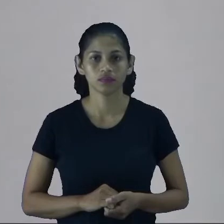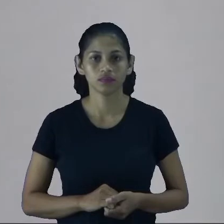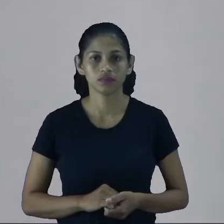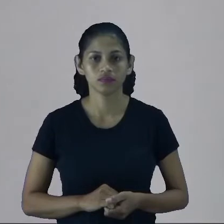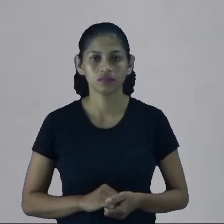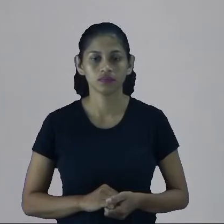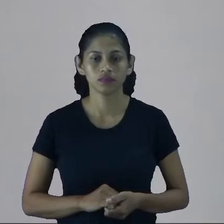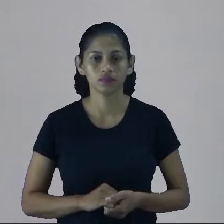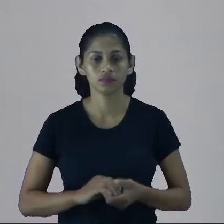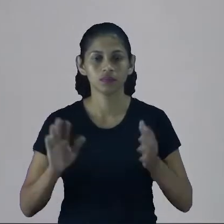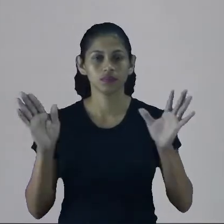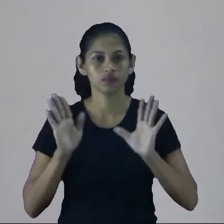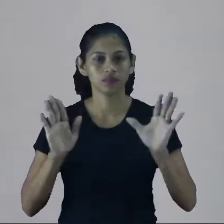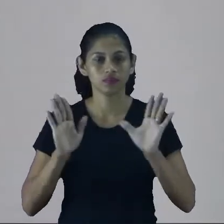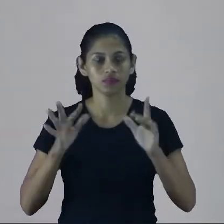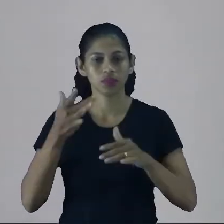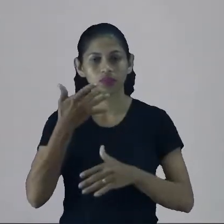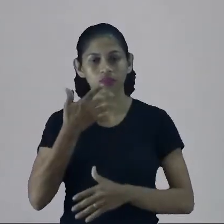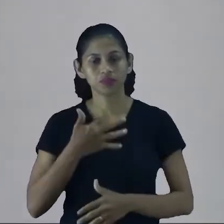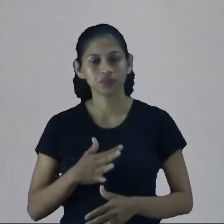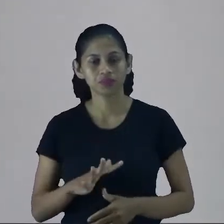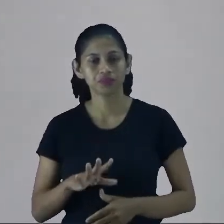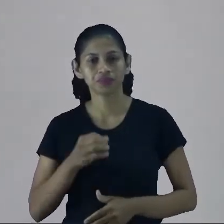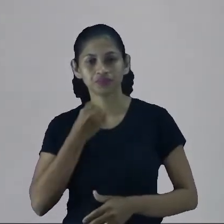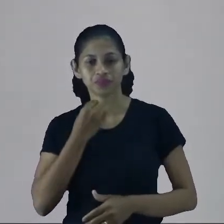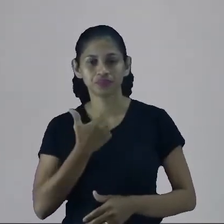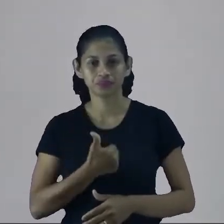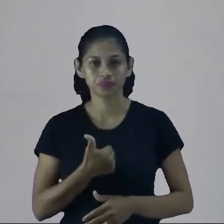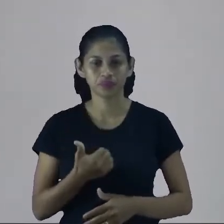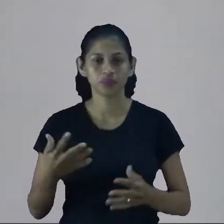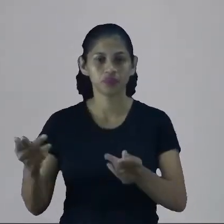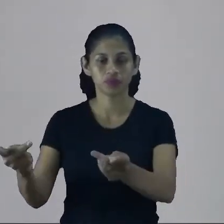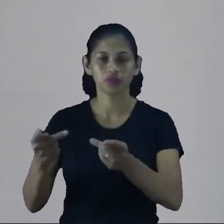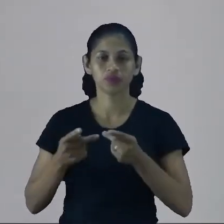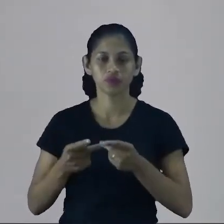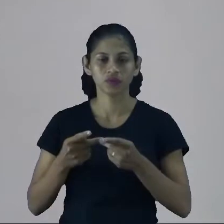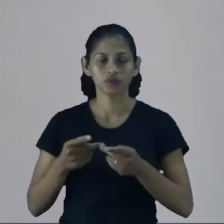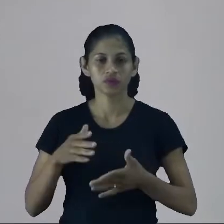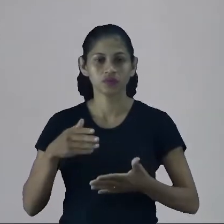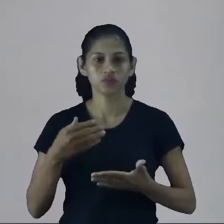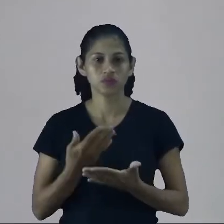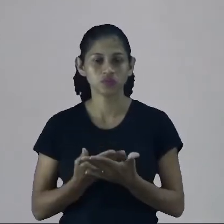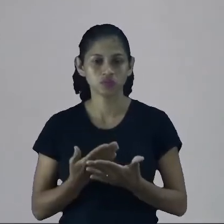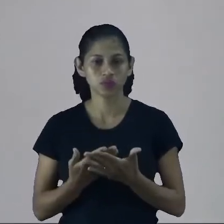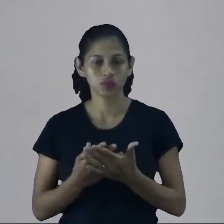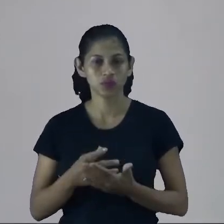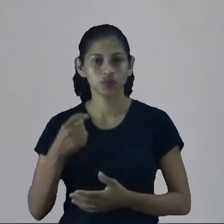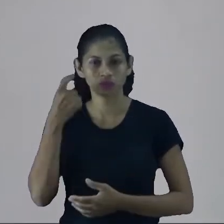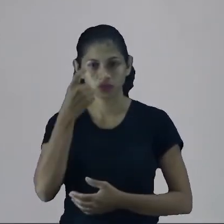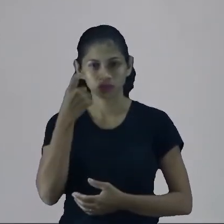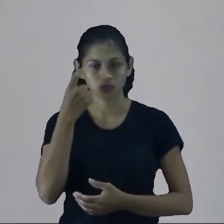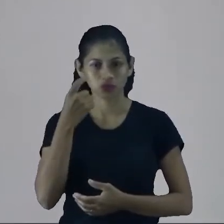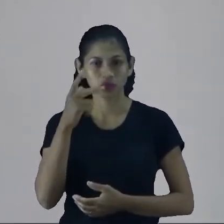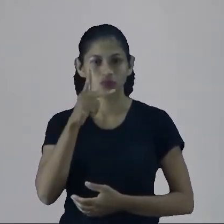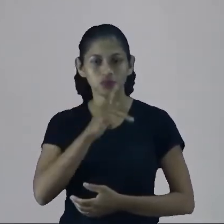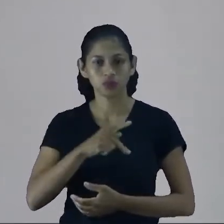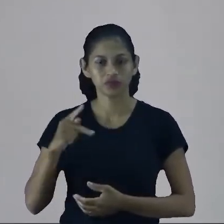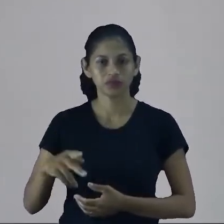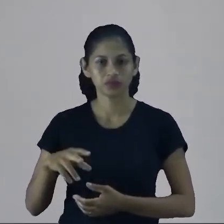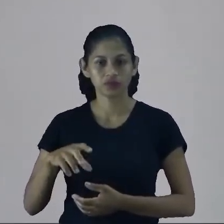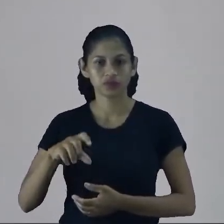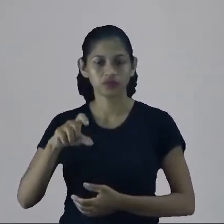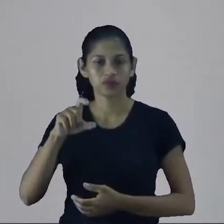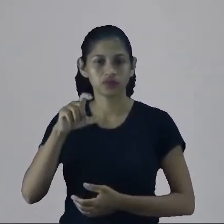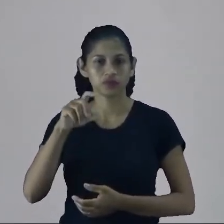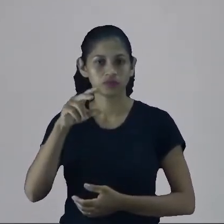Espanhola. Olá galerinha, tudo bem? Sejam bem-vindos a mais uma aula de espanhol. Eu sou o professor Daniel e vamos